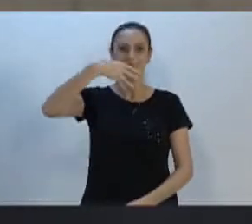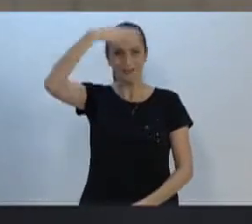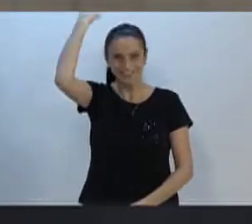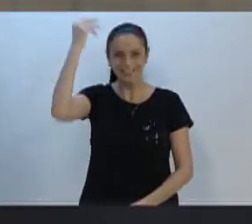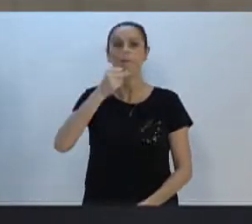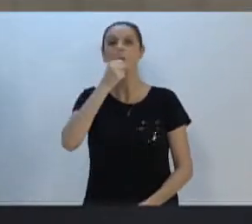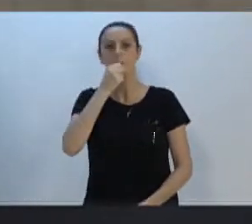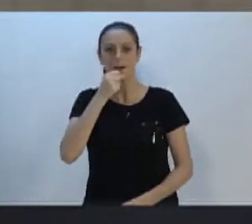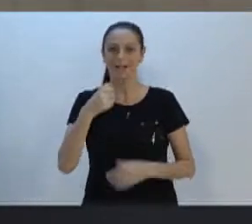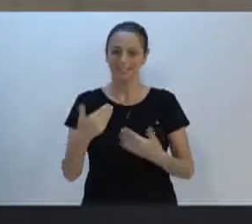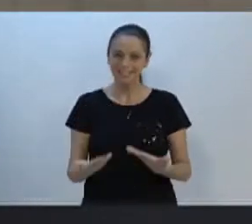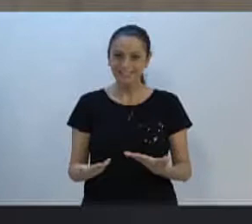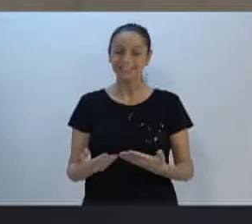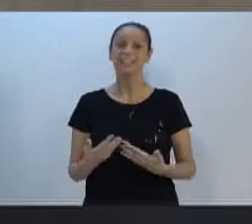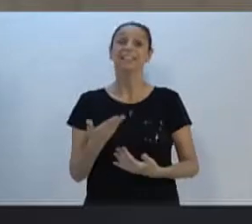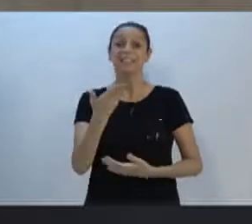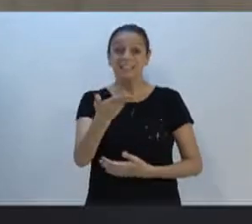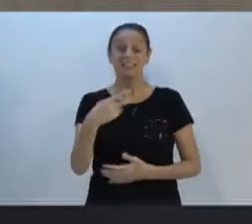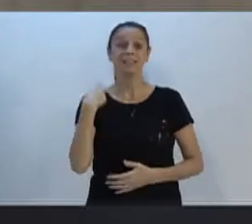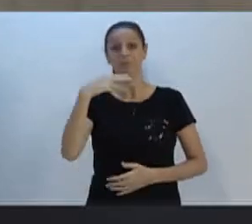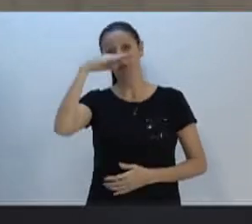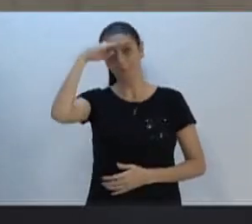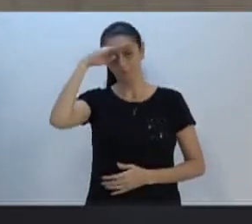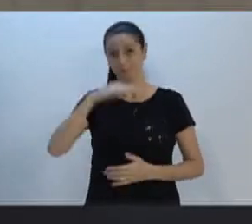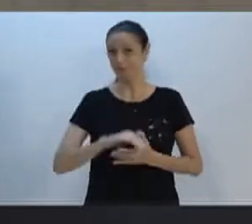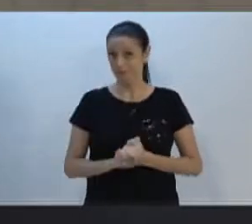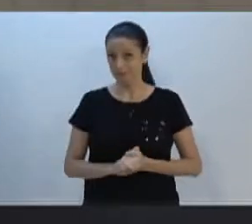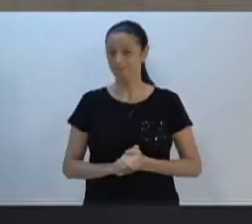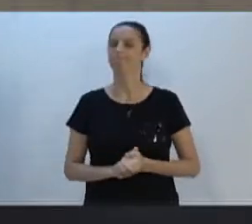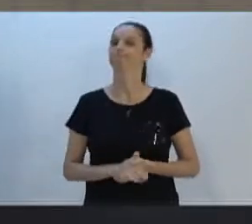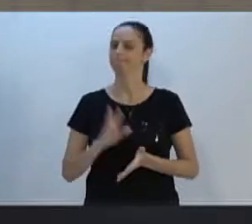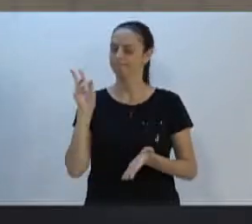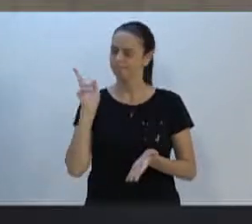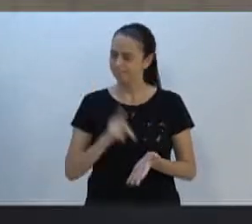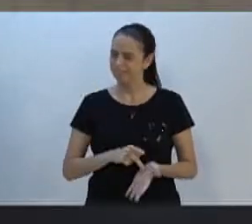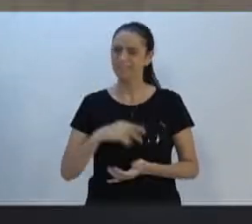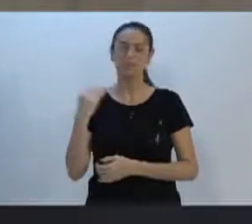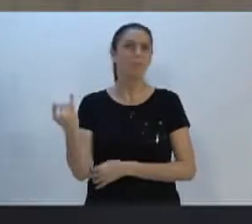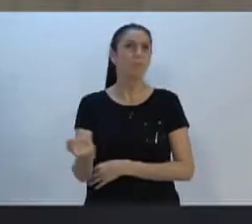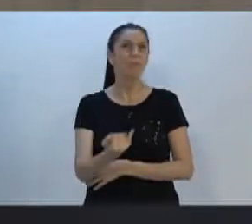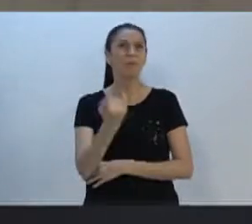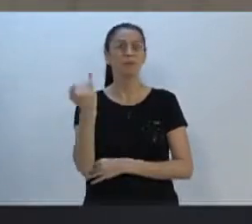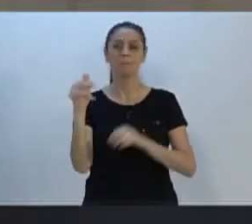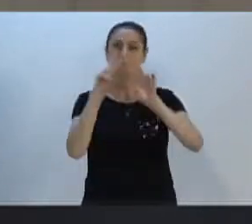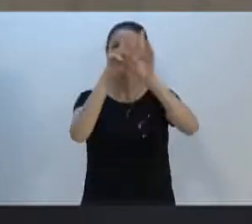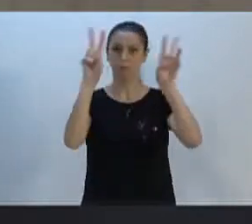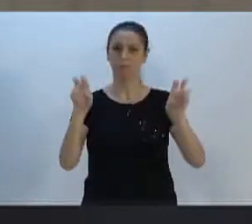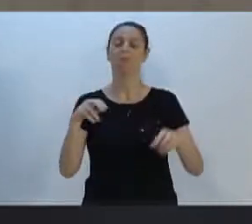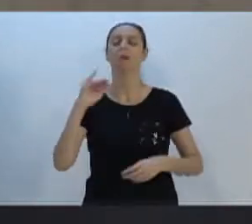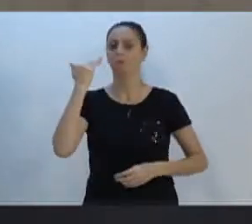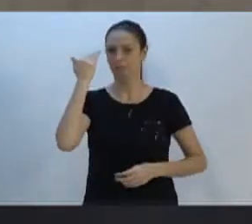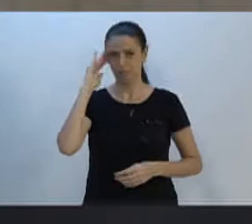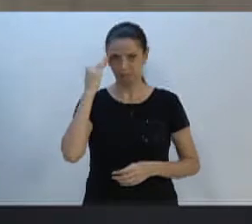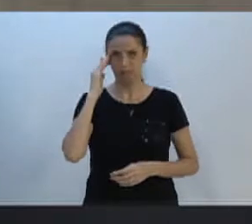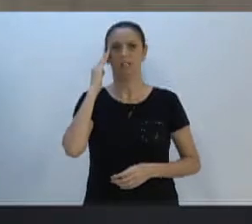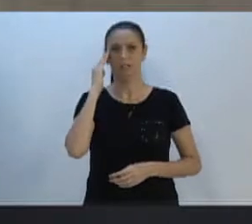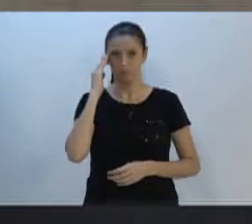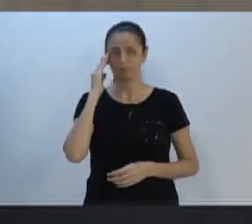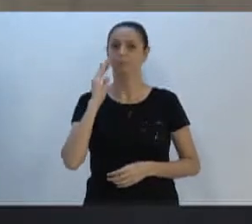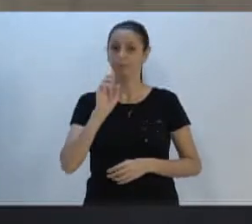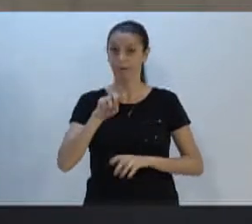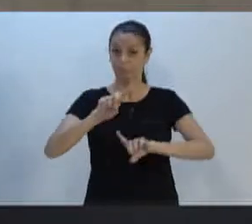Vereador Jovino, o assunto é de fundamental importância. Eu entendo particularmente que o grande